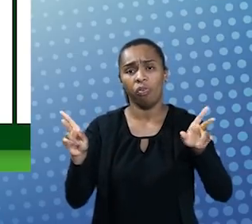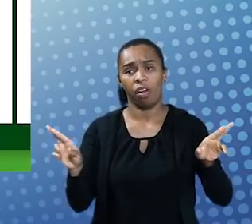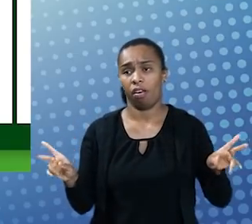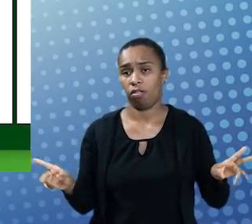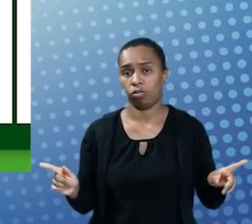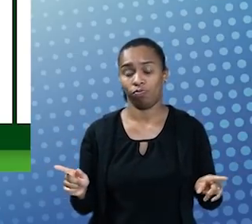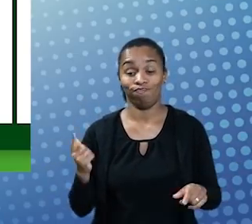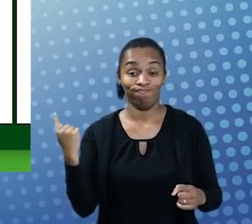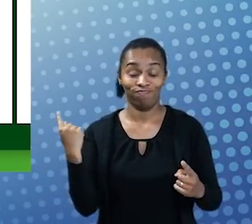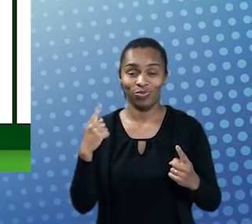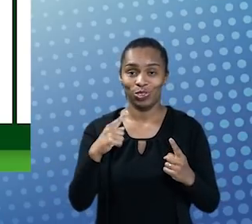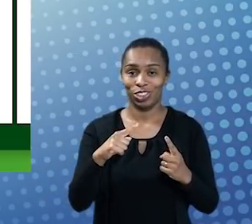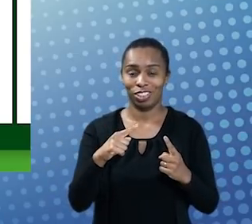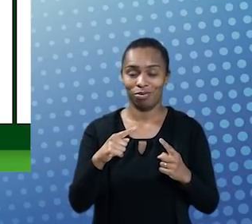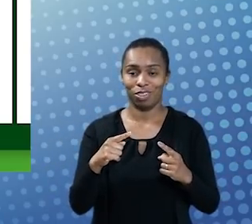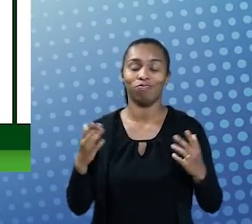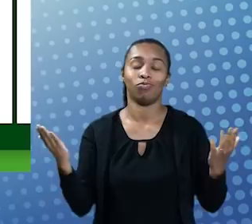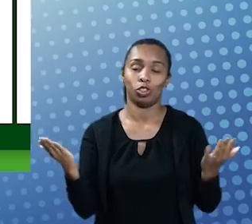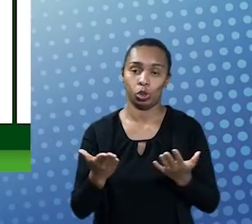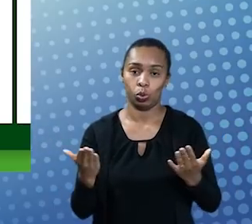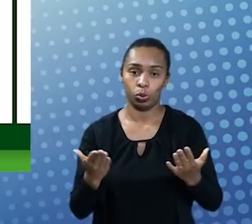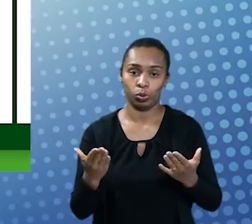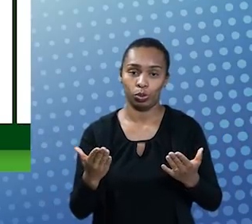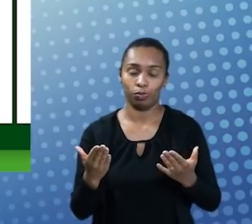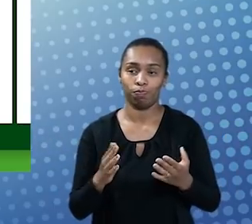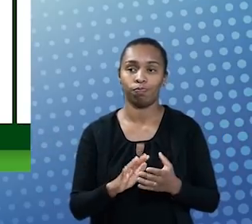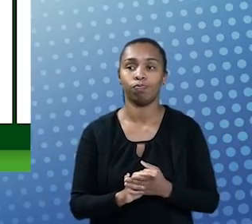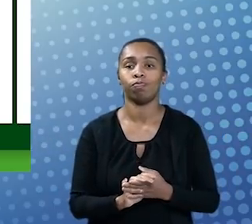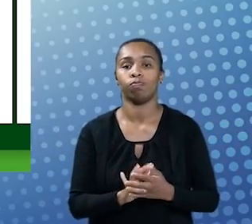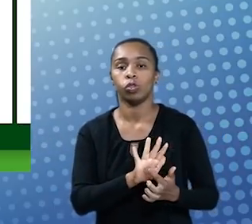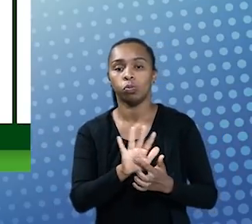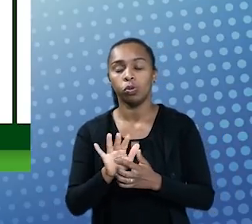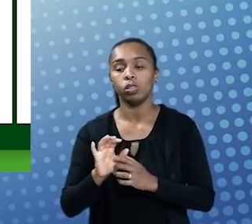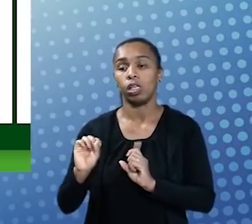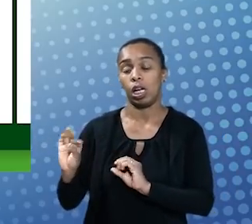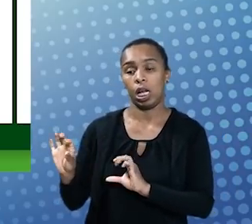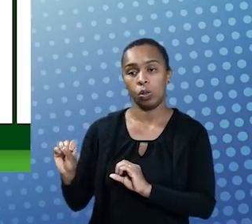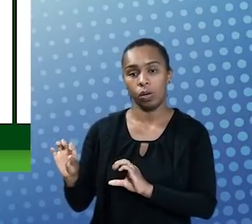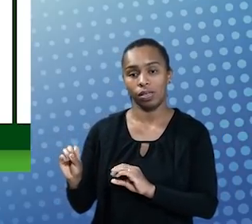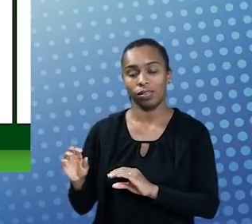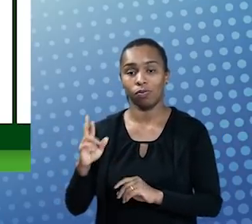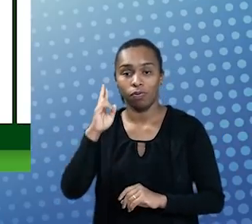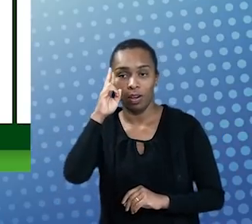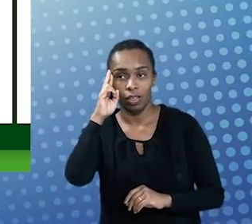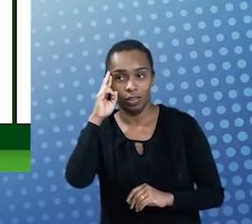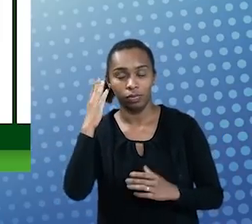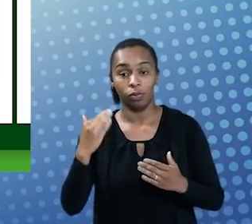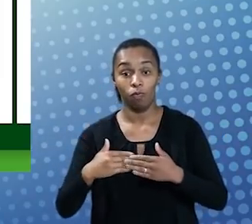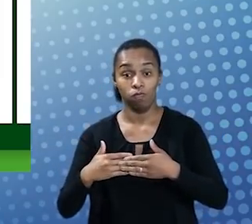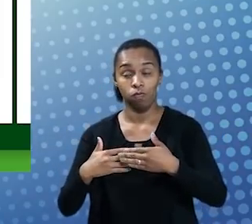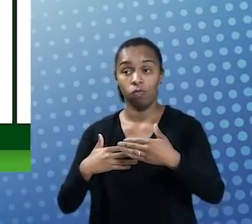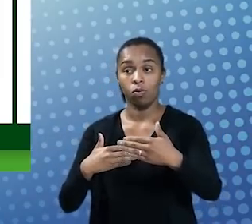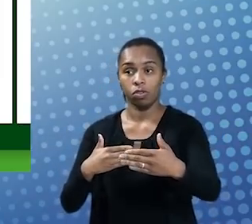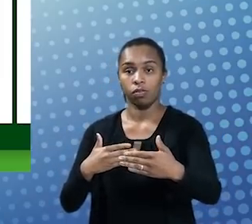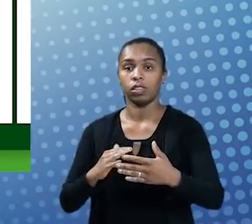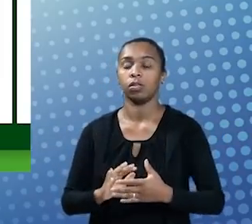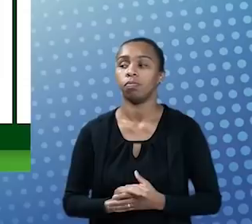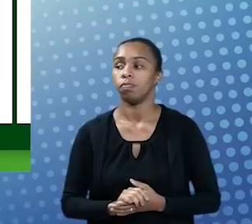que são desafios nos dias atuais, nessa perspectiva da educação flexível. Podemos avançar?